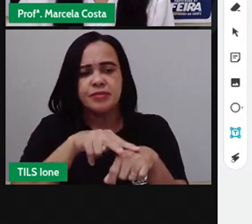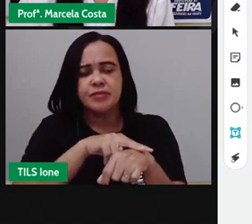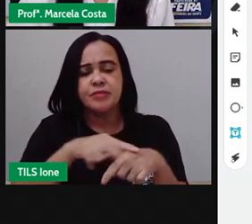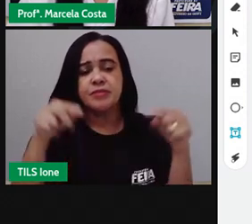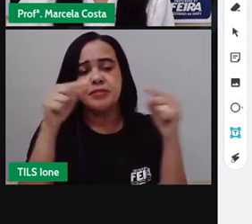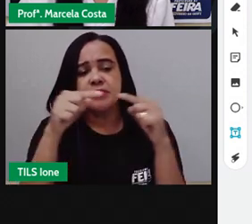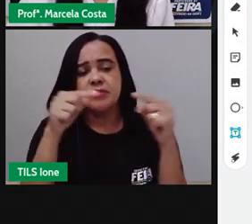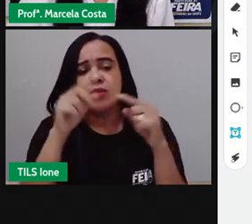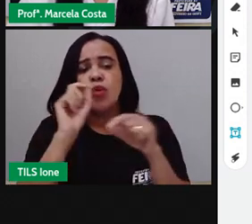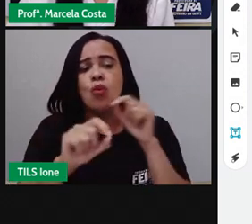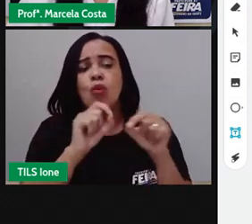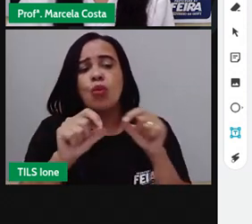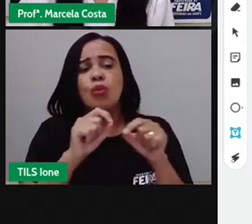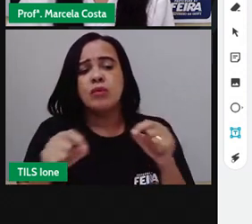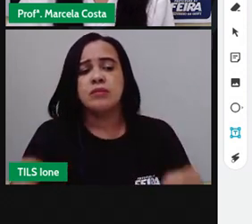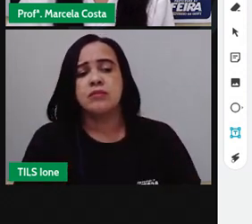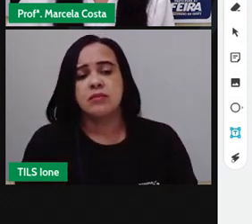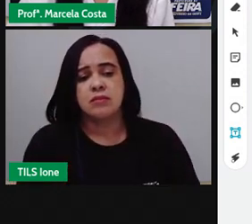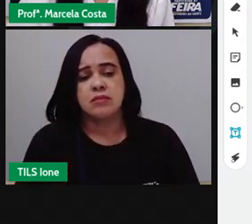uma barra menor